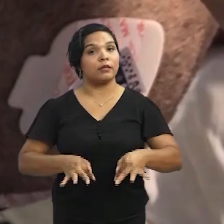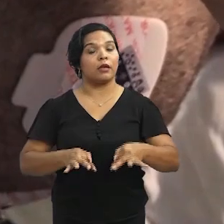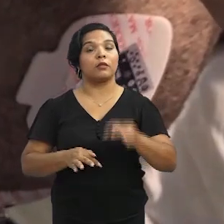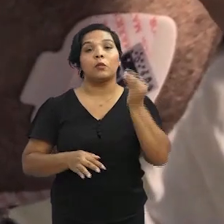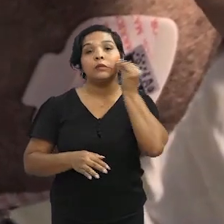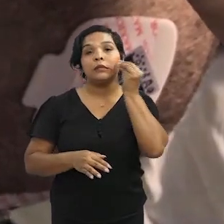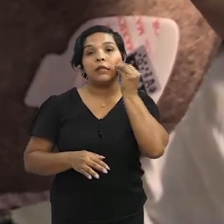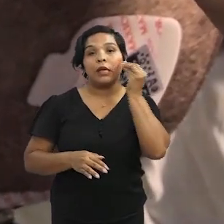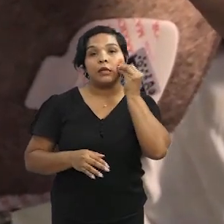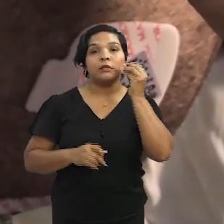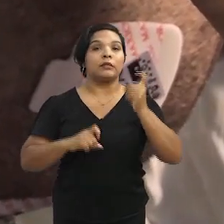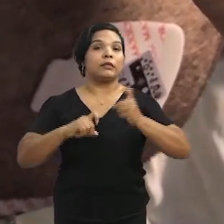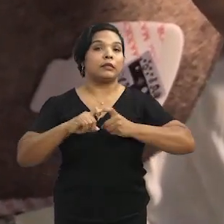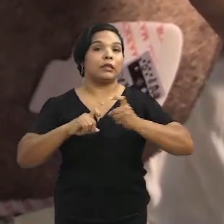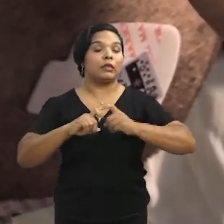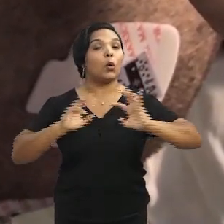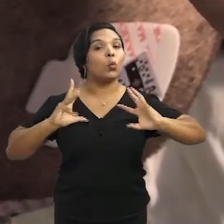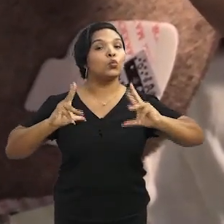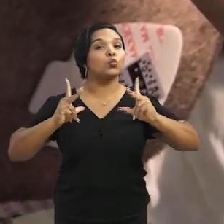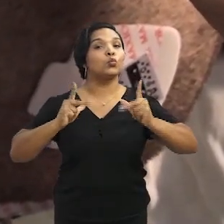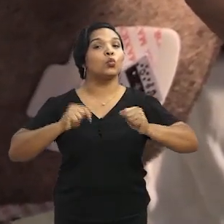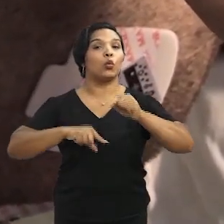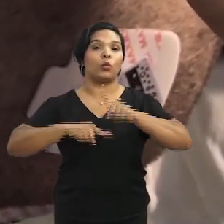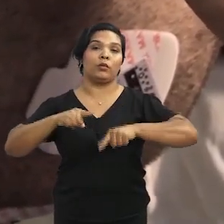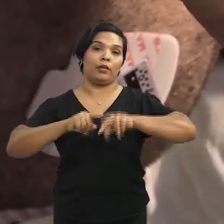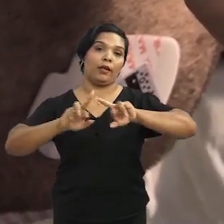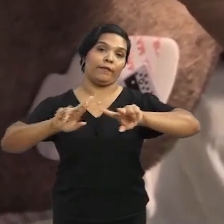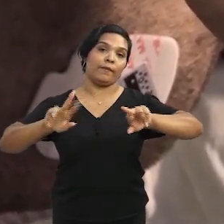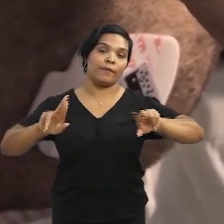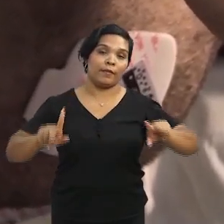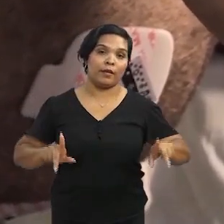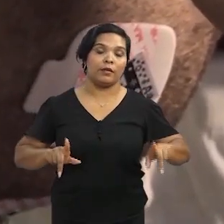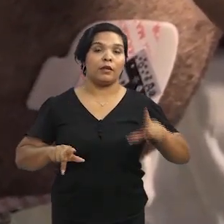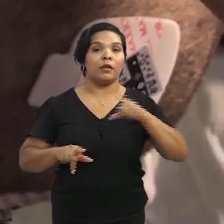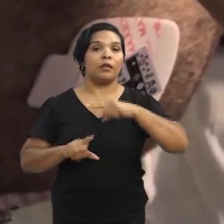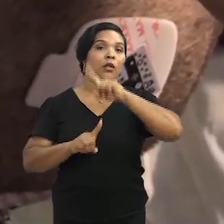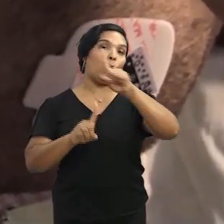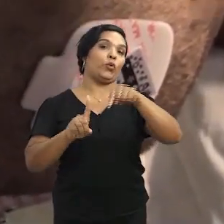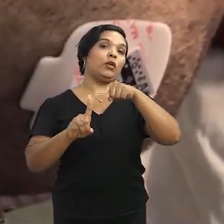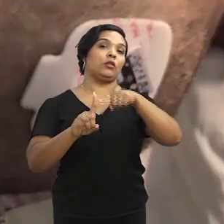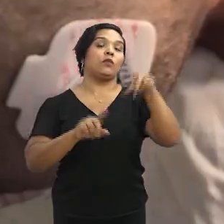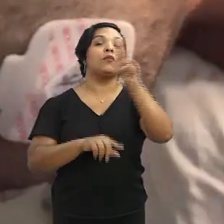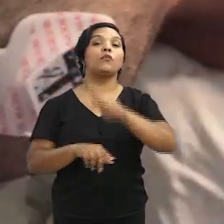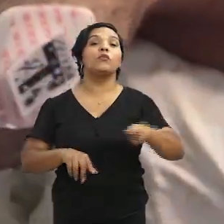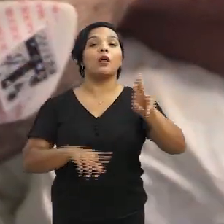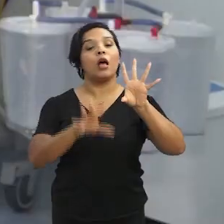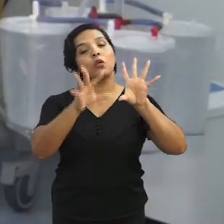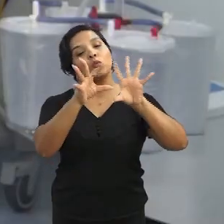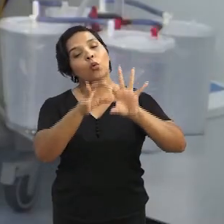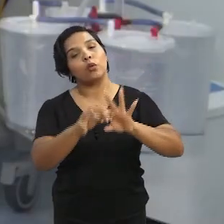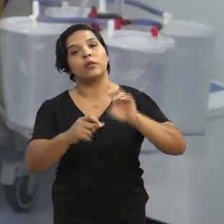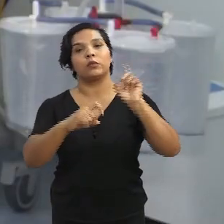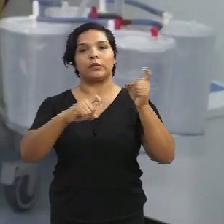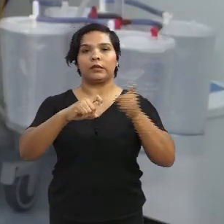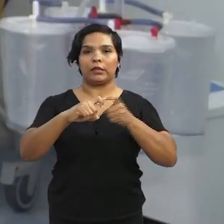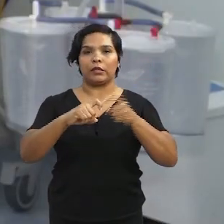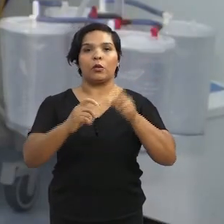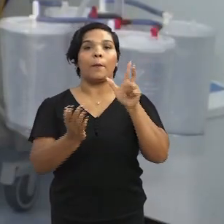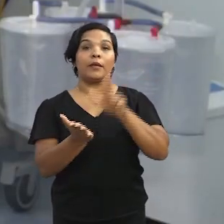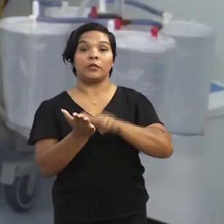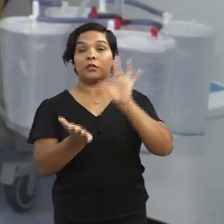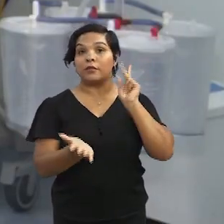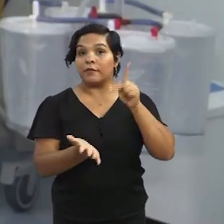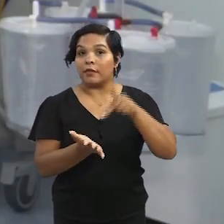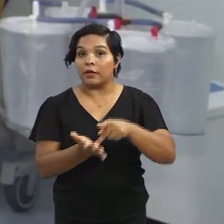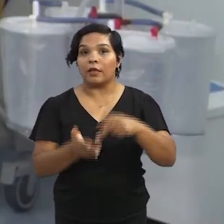estamos finalizando os testes clínicos. Toda ferramenta que tem como objetivo de ser usada no contexto clínico, com